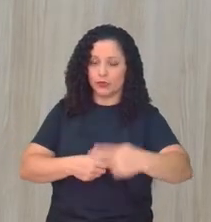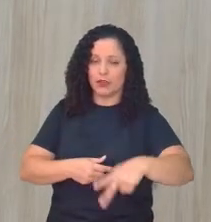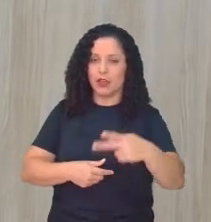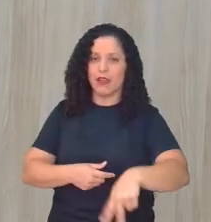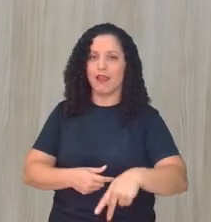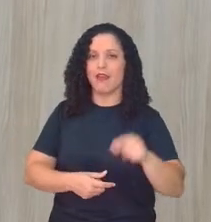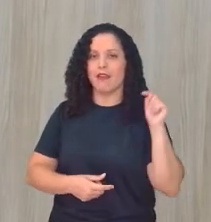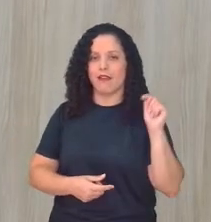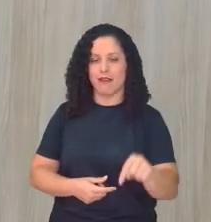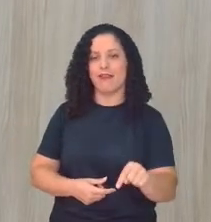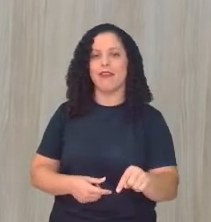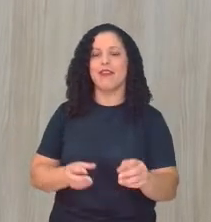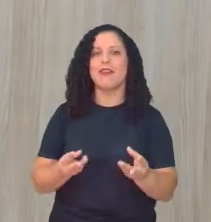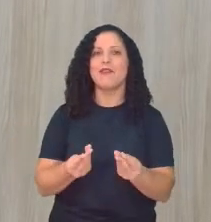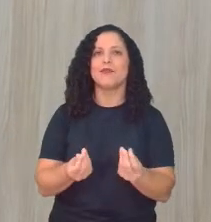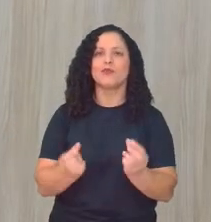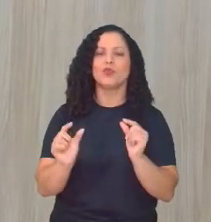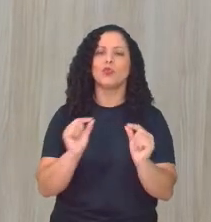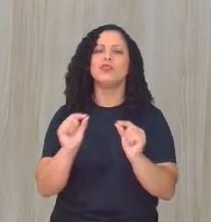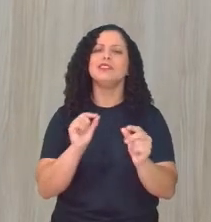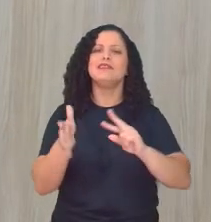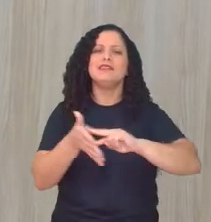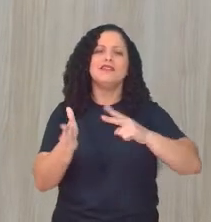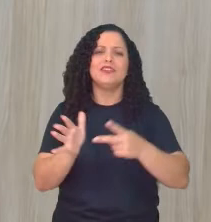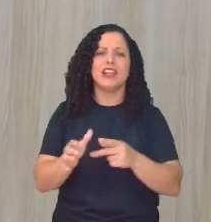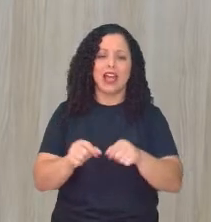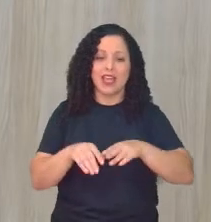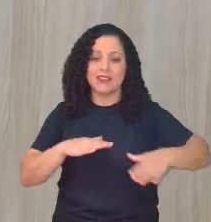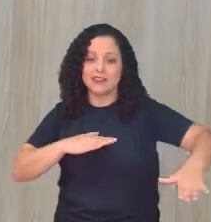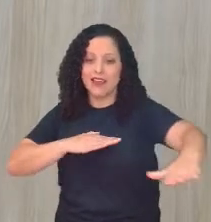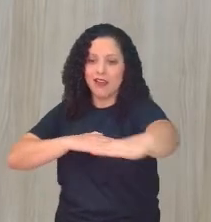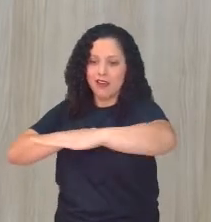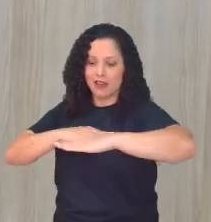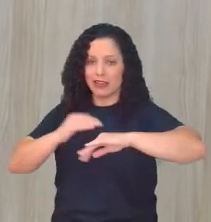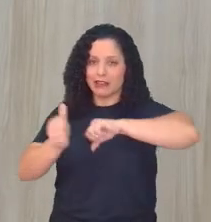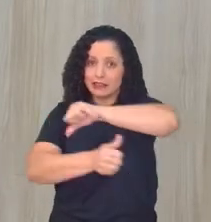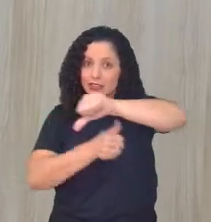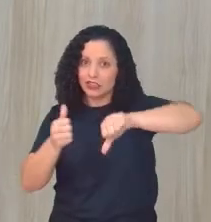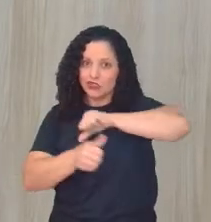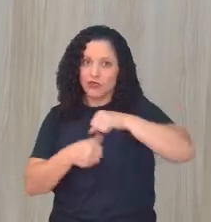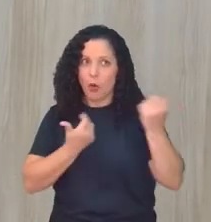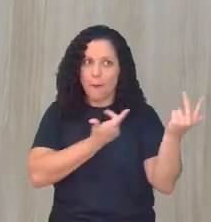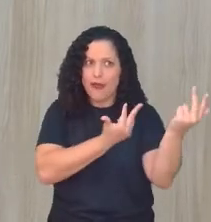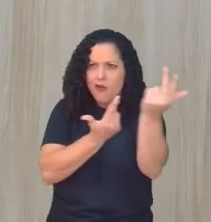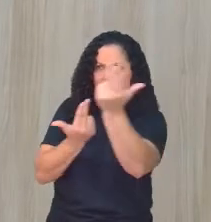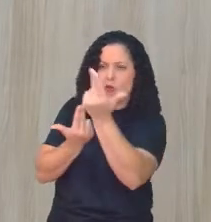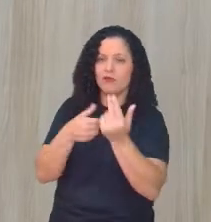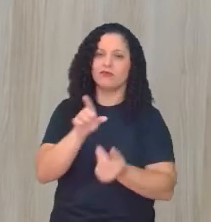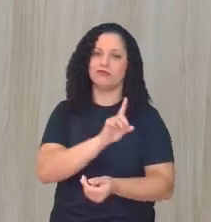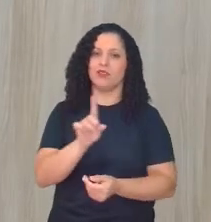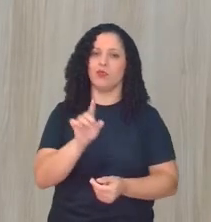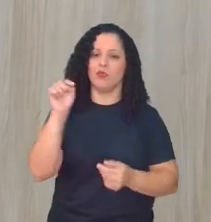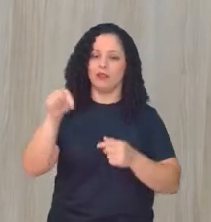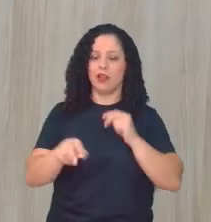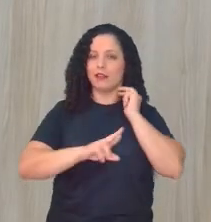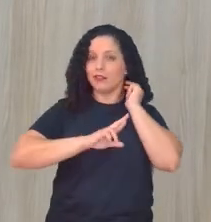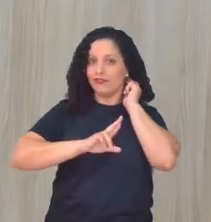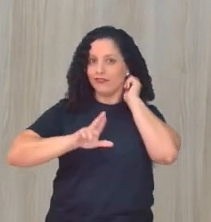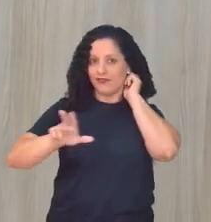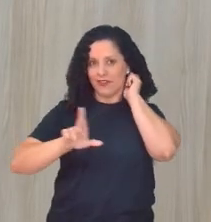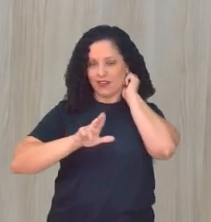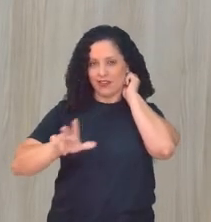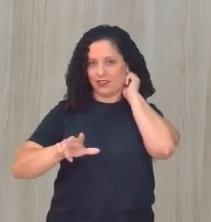maduro que existe. Ou seja, ele não se renova da mesma forma. Então, o cerrado, a